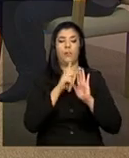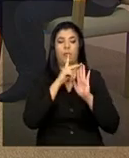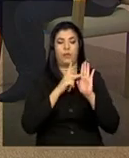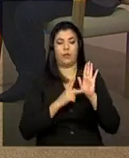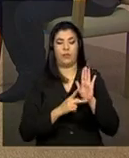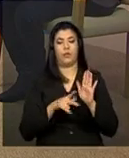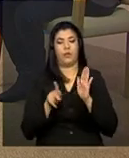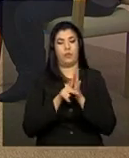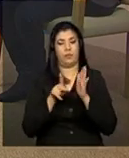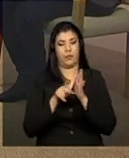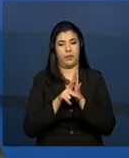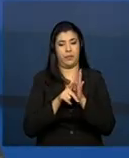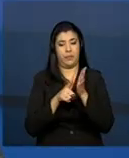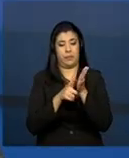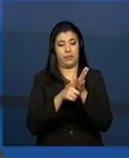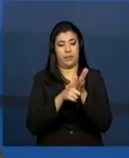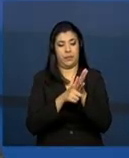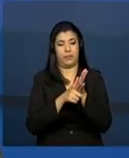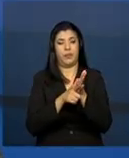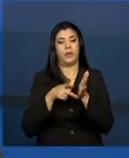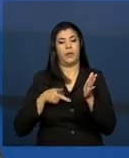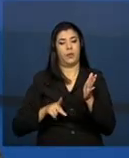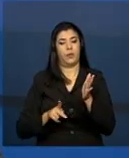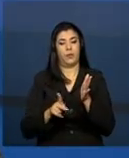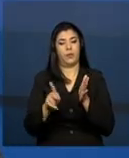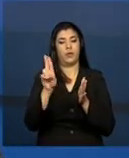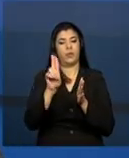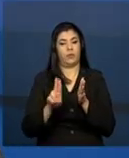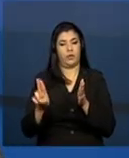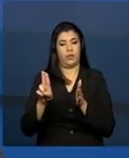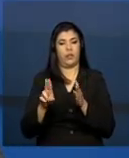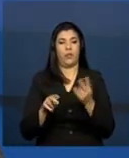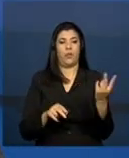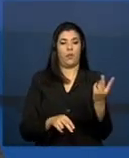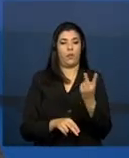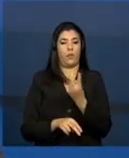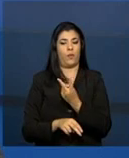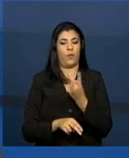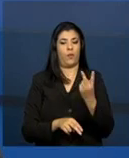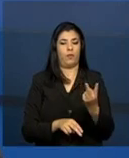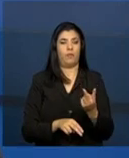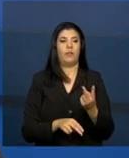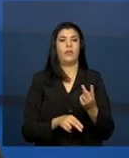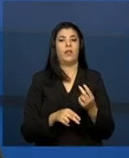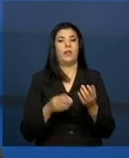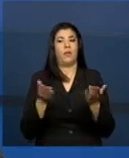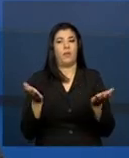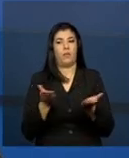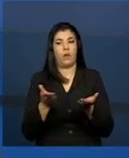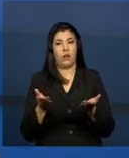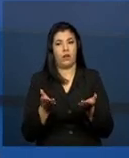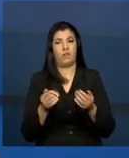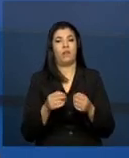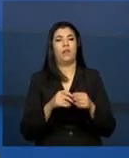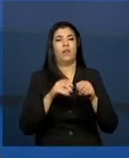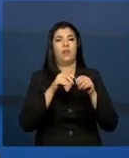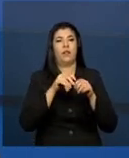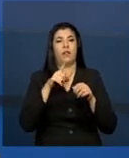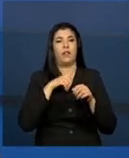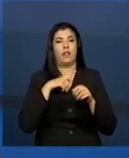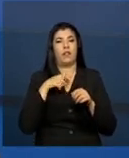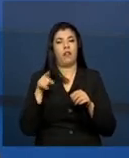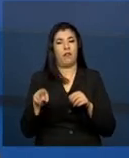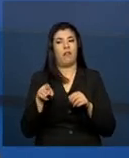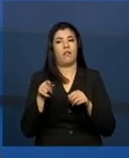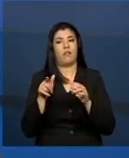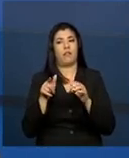Por isso, nós estamos trabalhando a versão eletrônica, explicitamente dizendo, é o prontuário eletrônico simplificado.